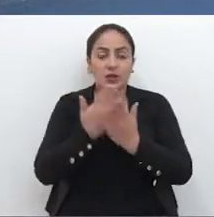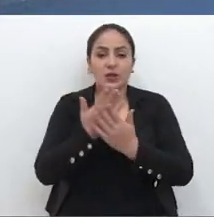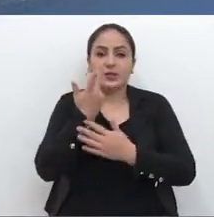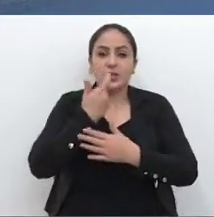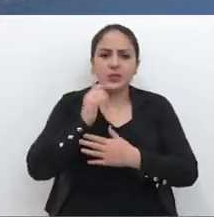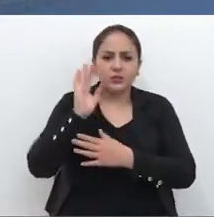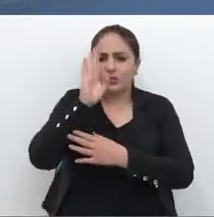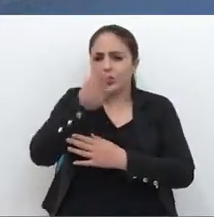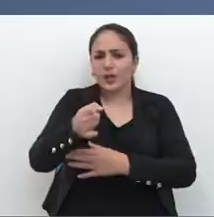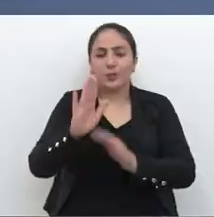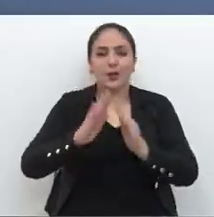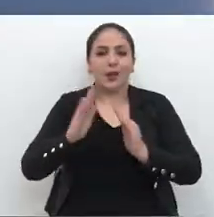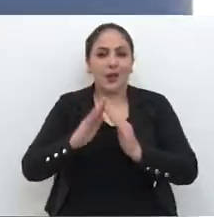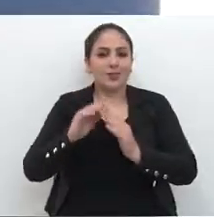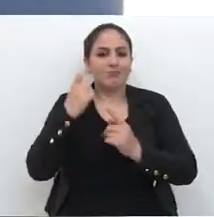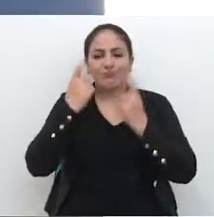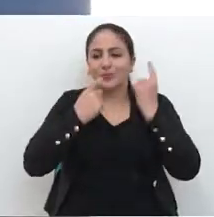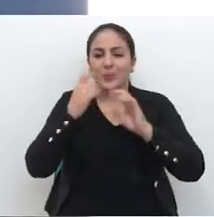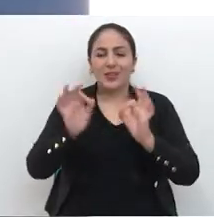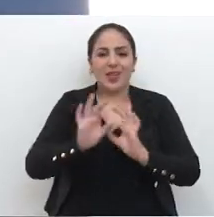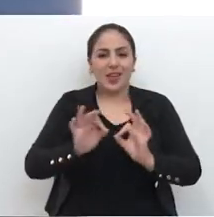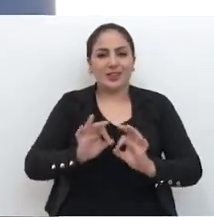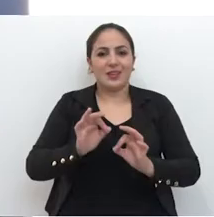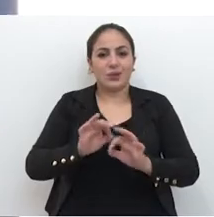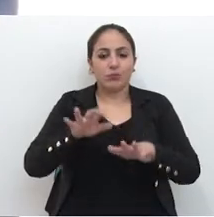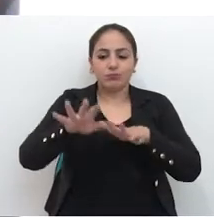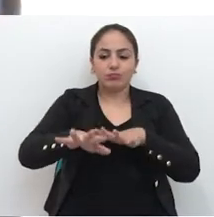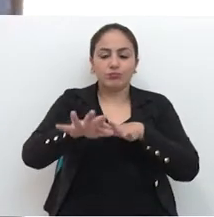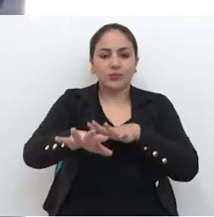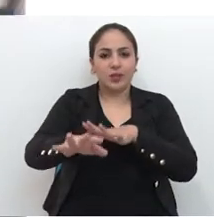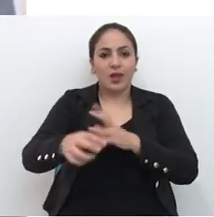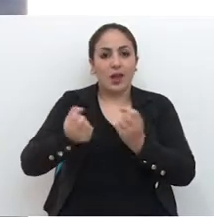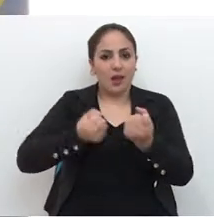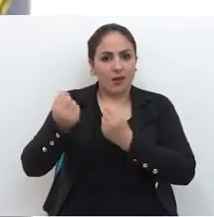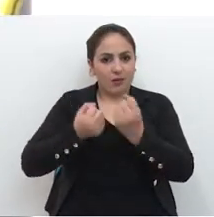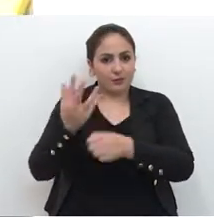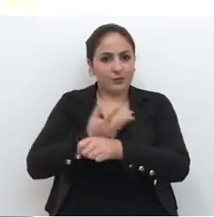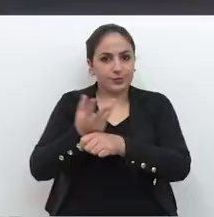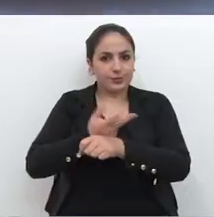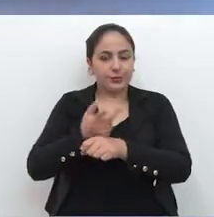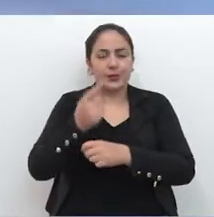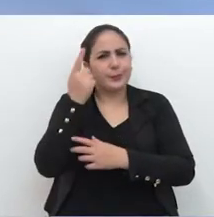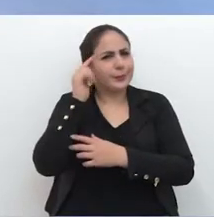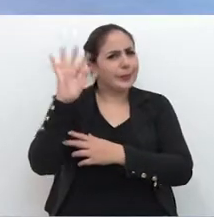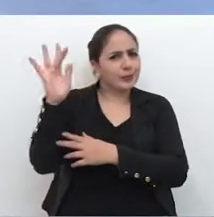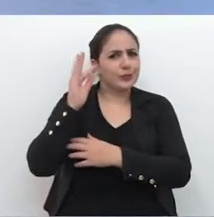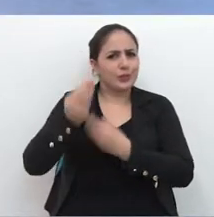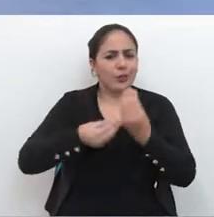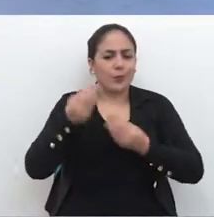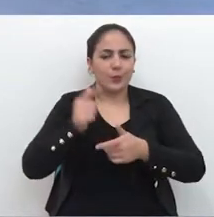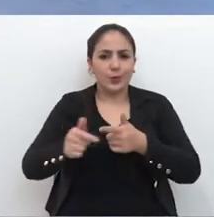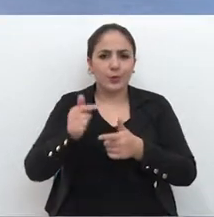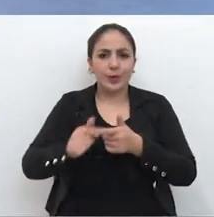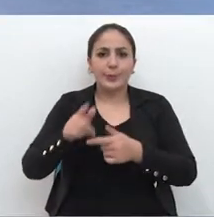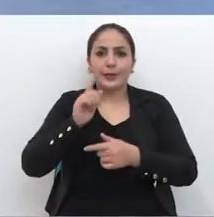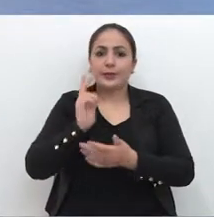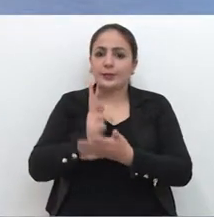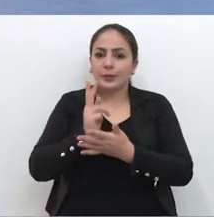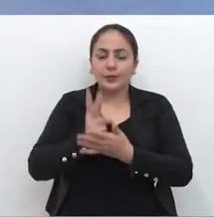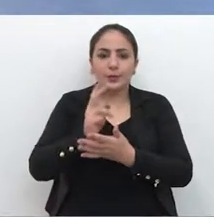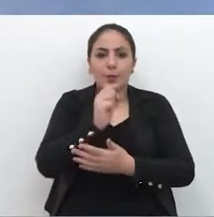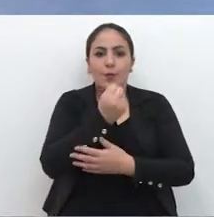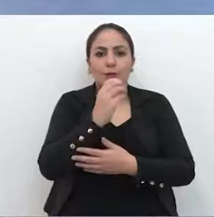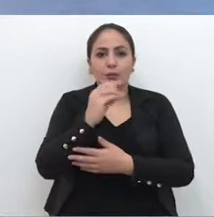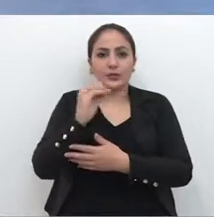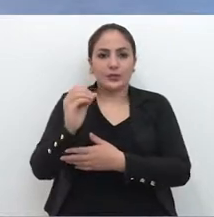disparada para casa, sem se preocuparem com o fluxo intenso de veículos. Imagina, então, que o problema se